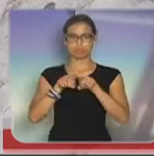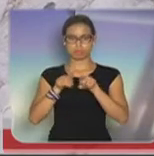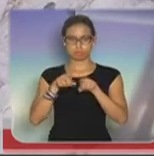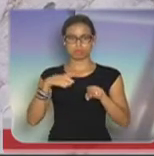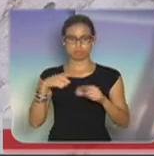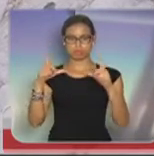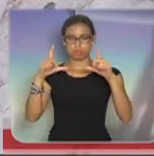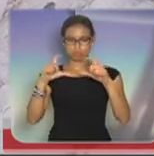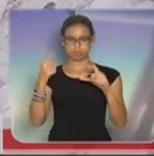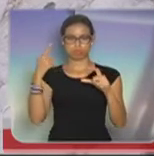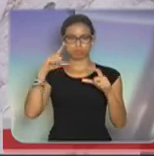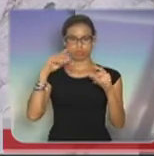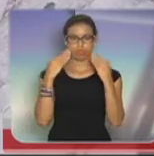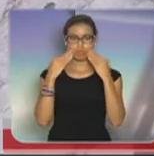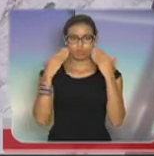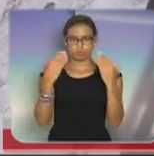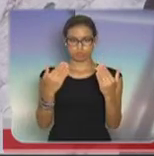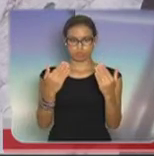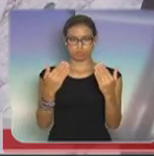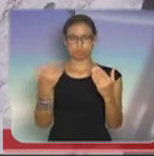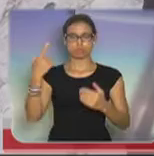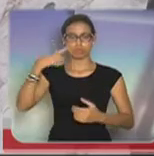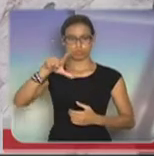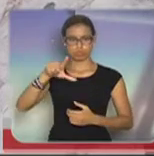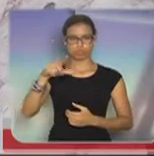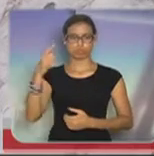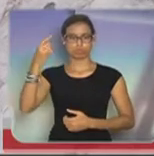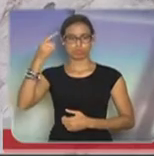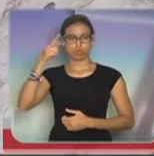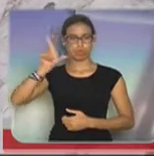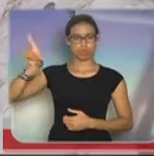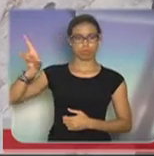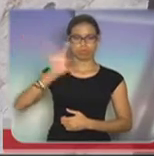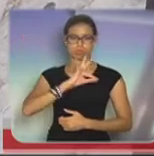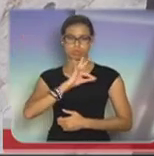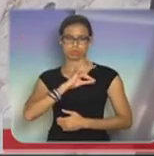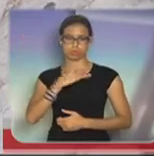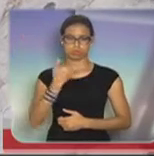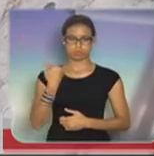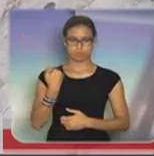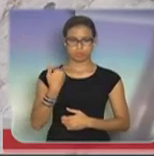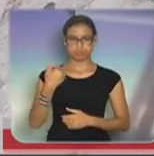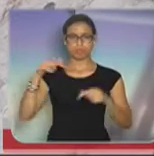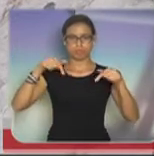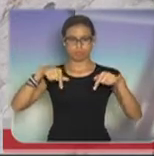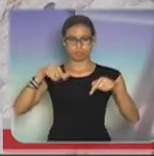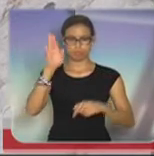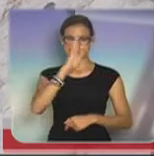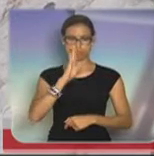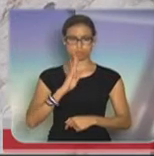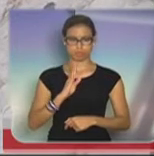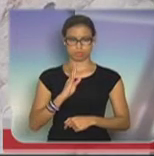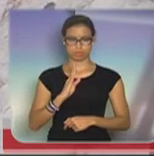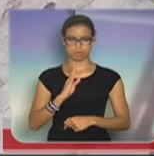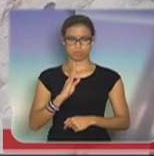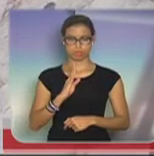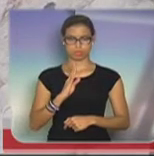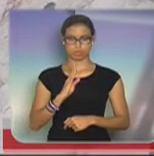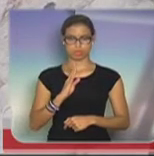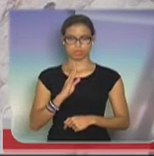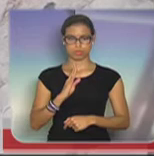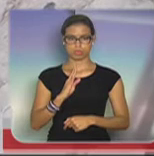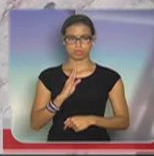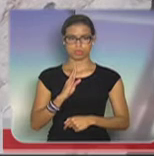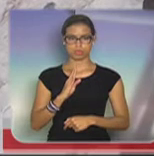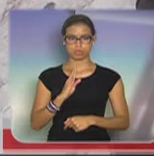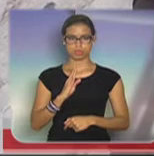foto para constar aí, constar mais um policial militar morto em território nacional. Dessa vez, nós tivemos